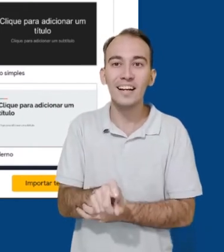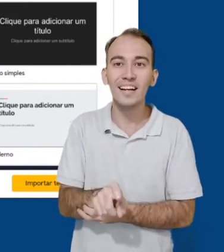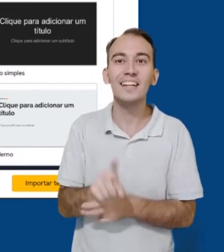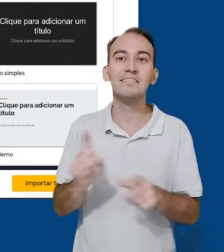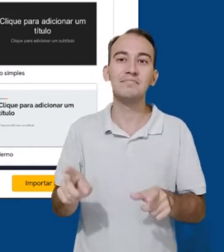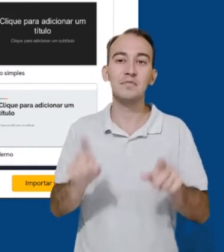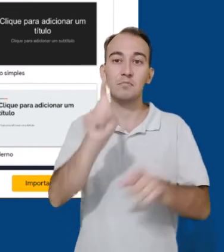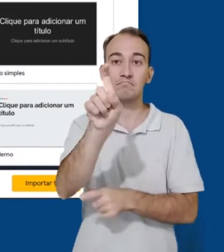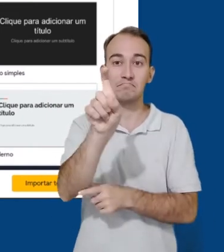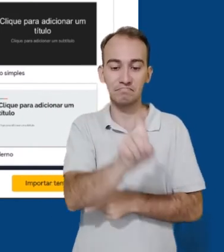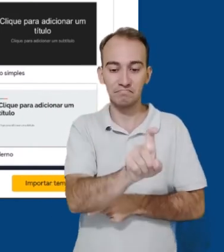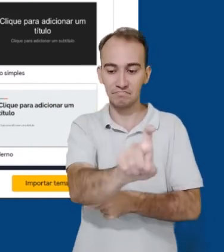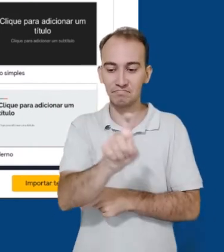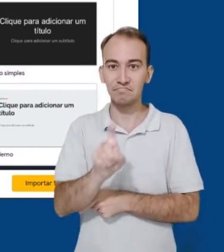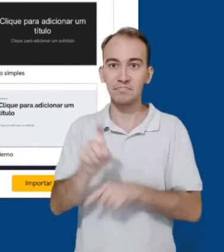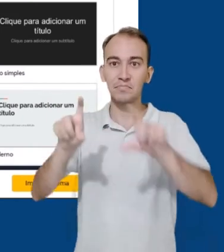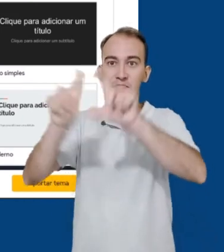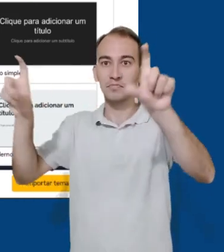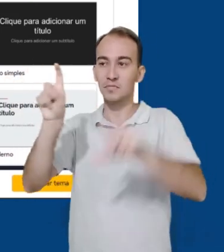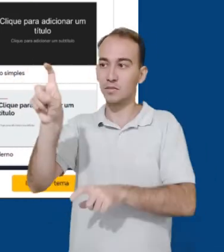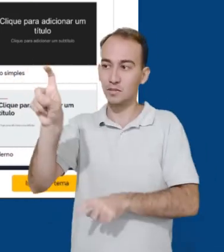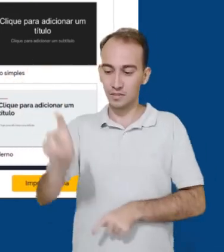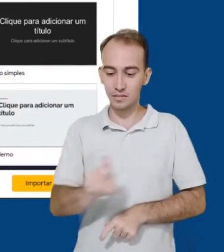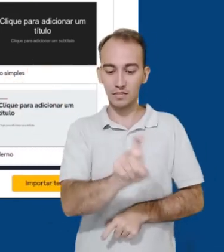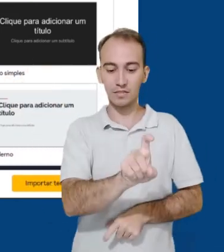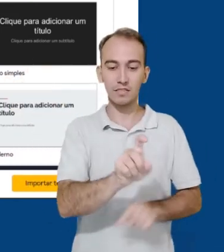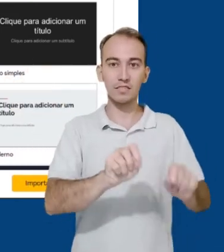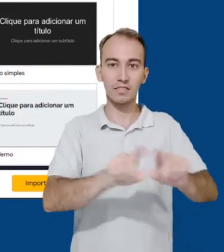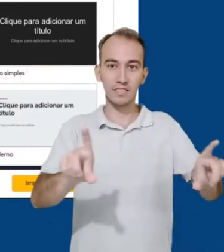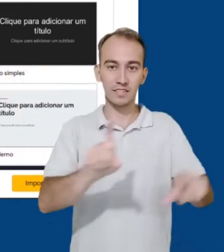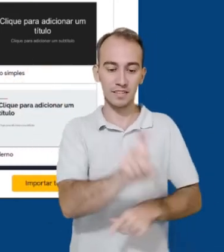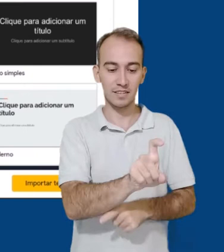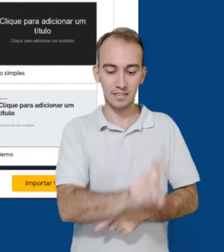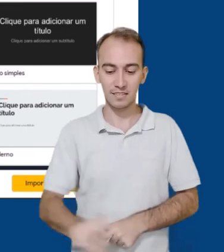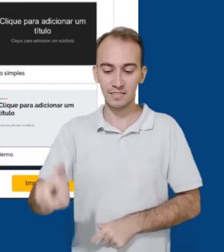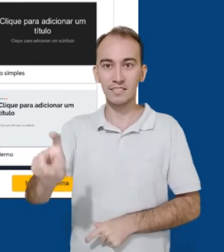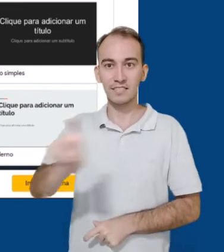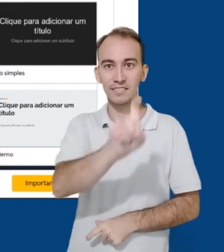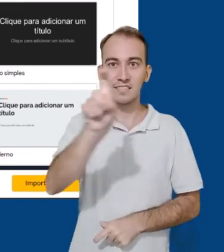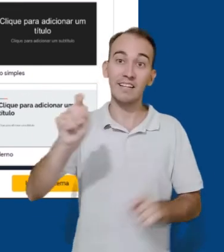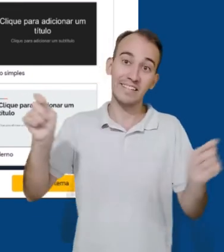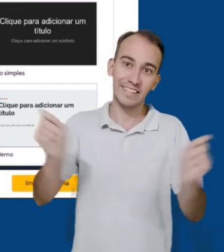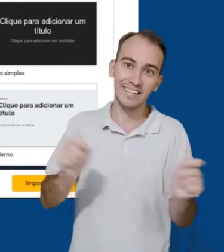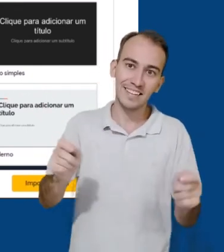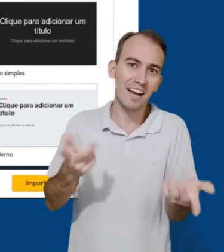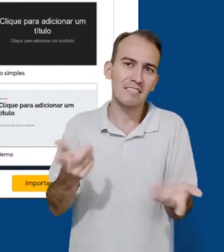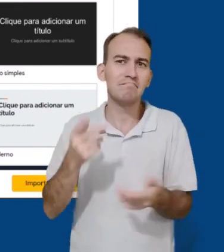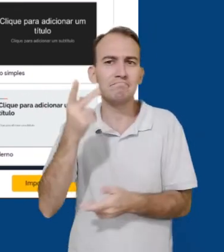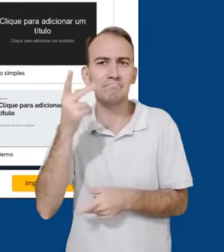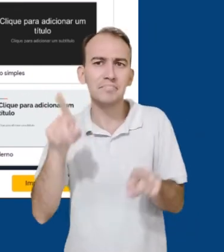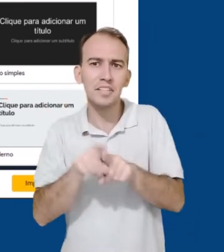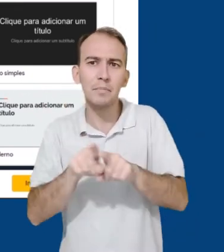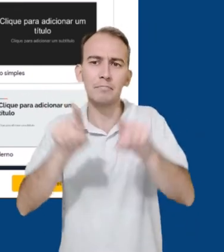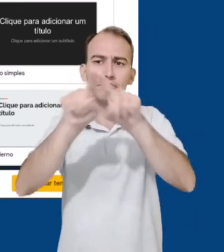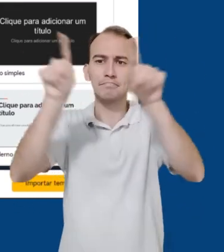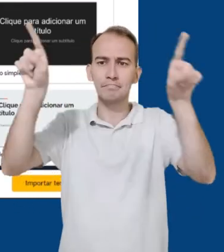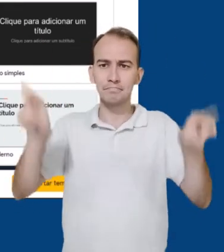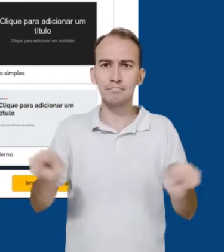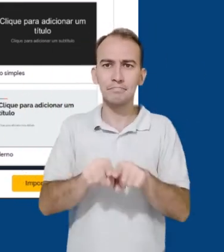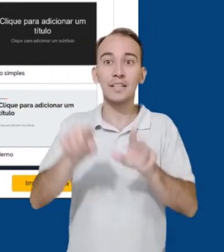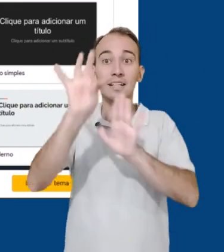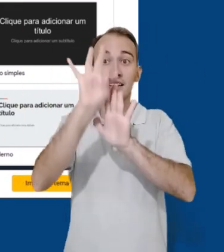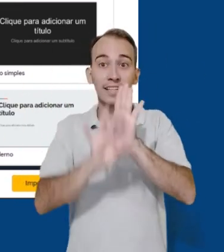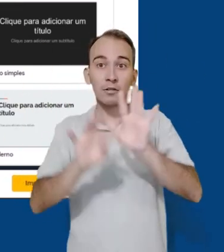dele, temos a caixa de texto. Selecionamos ela e na tela da apresentação, clicamos e arrastamos para definir o tamanho da caixa de texto.